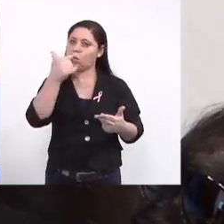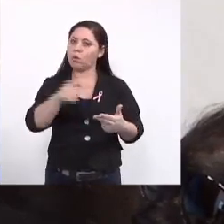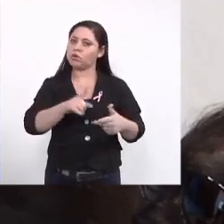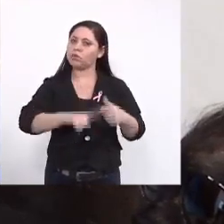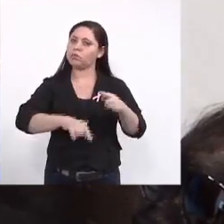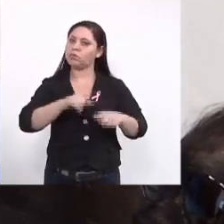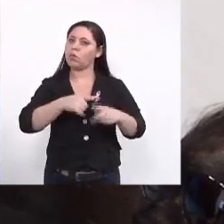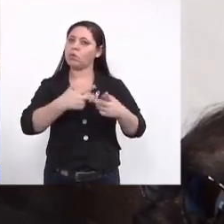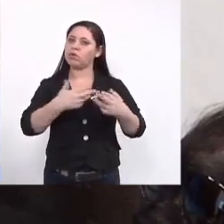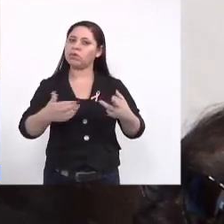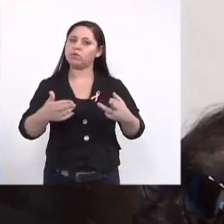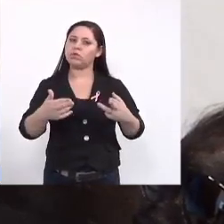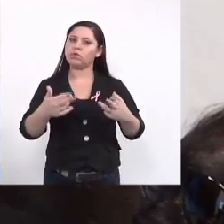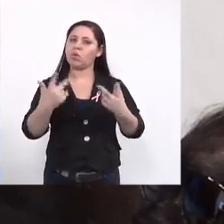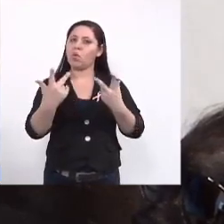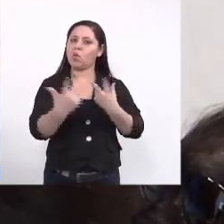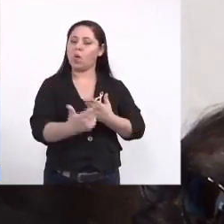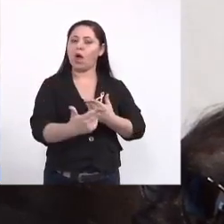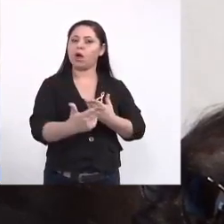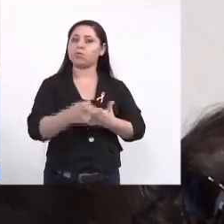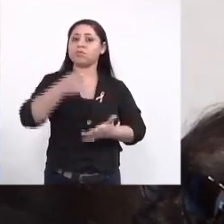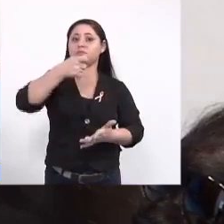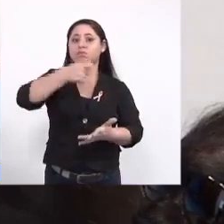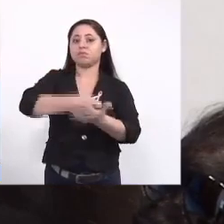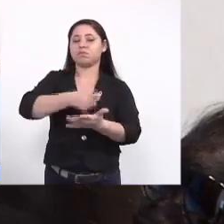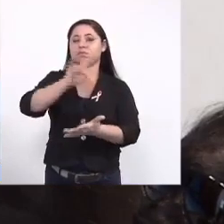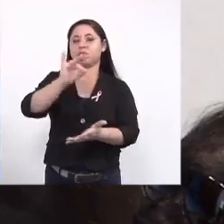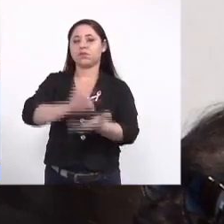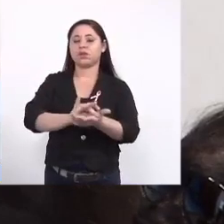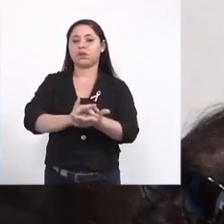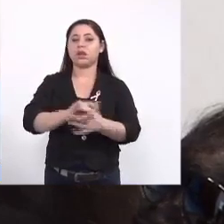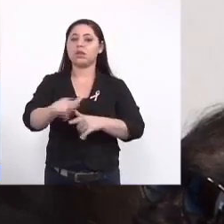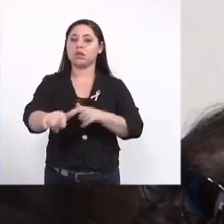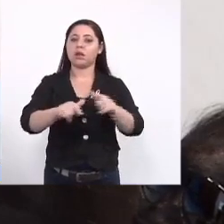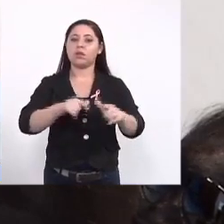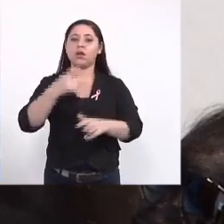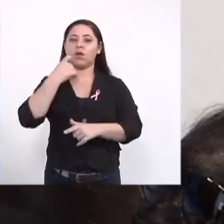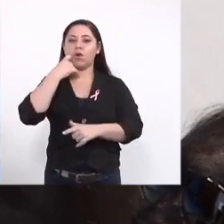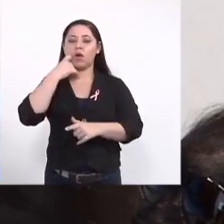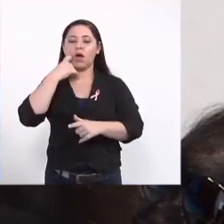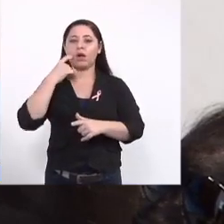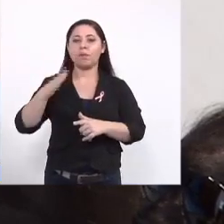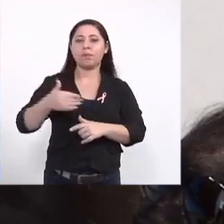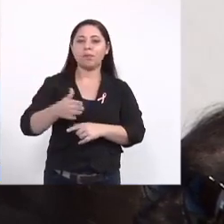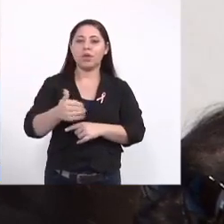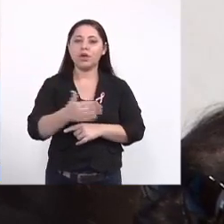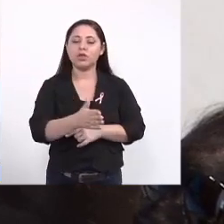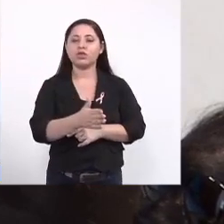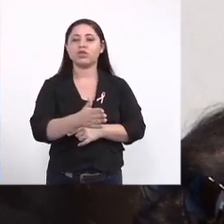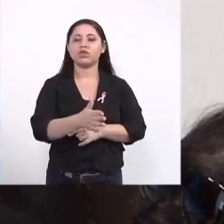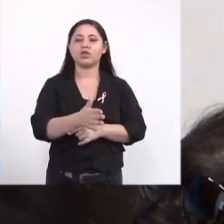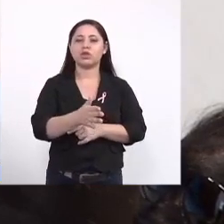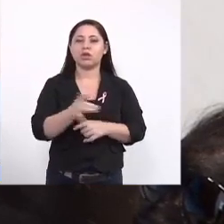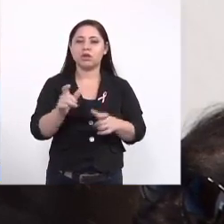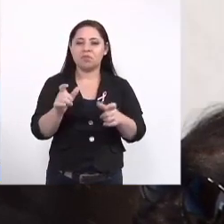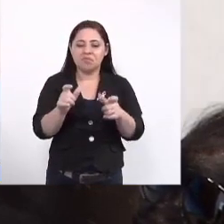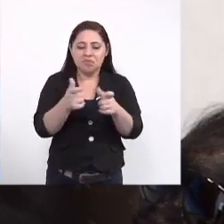produtos também igualmente eficientes trabalhamos também com peixes com micronúcleo com